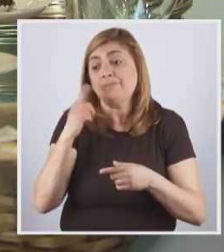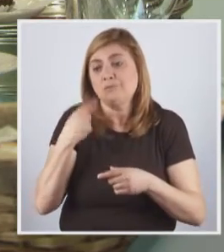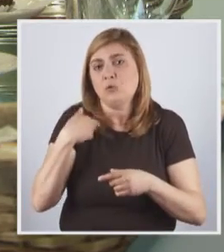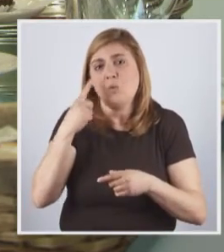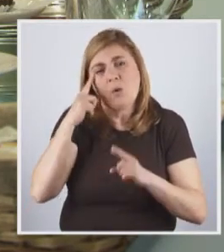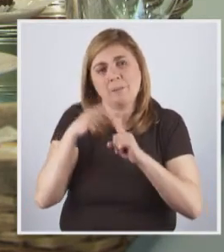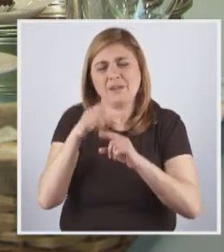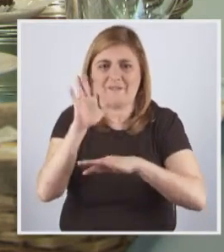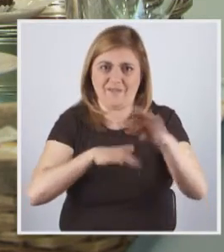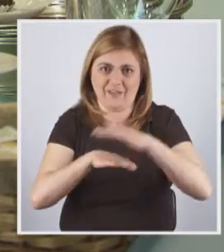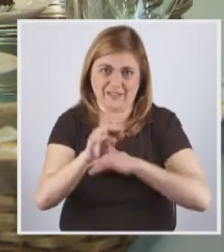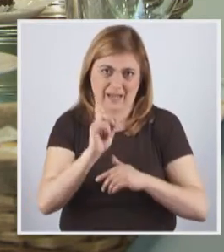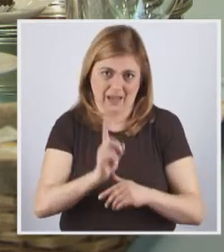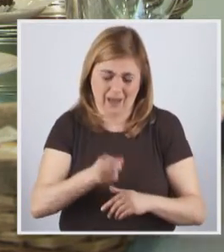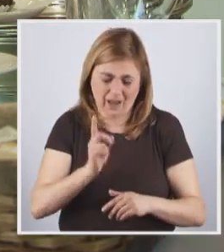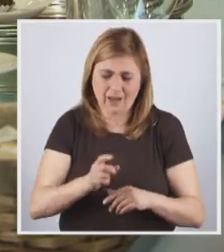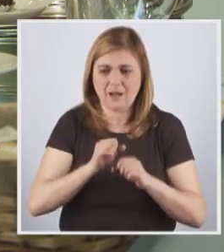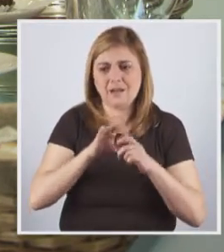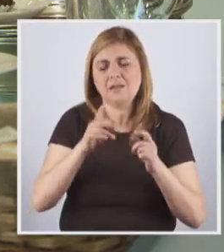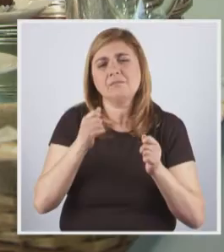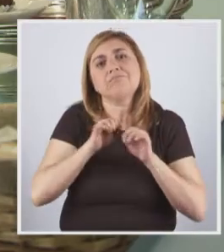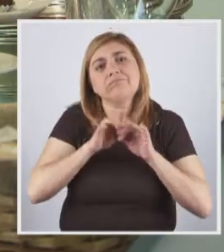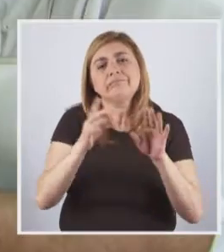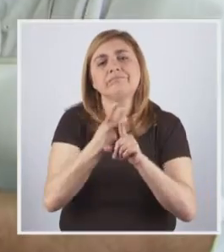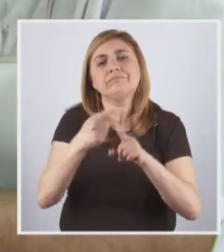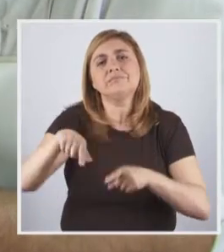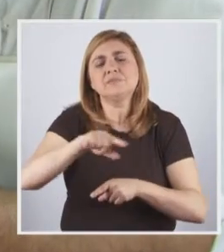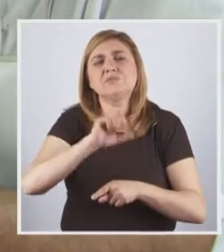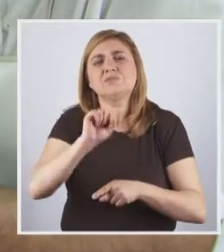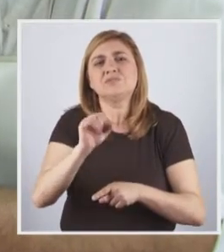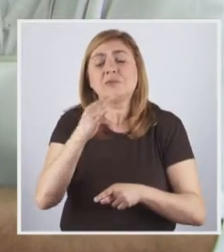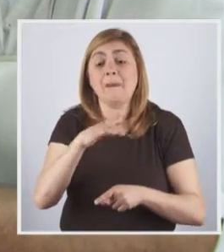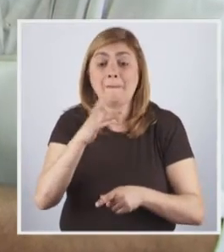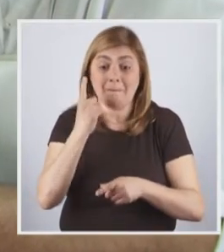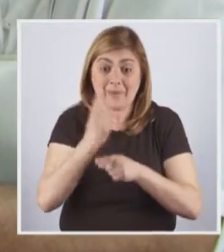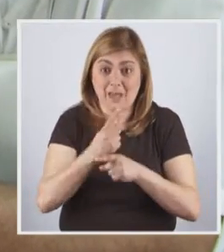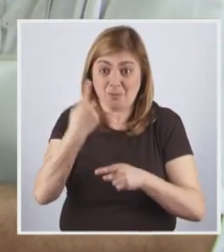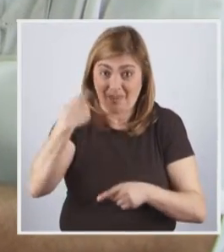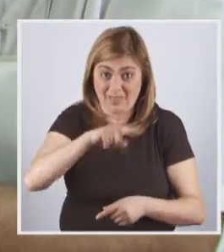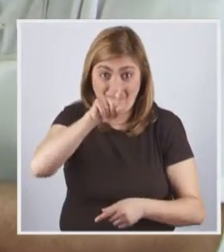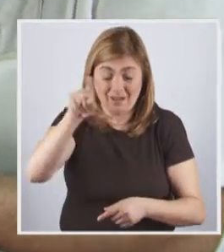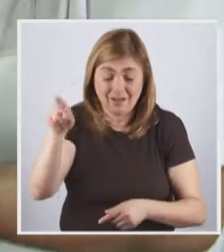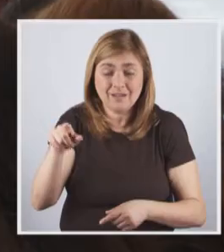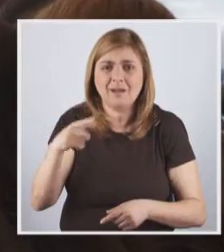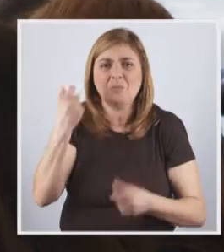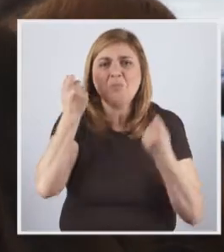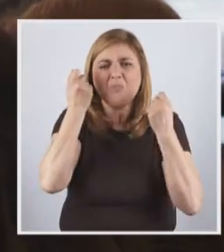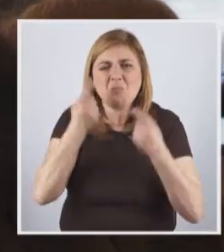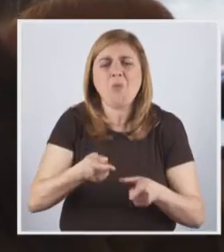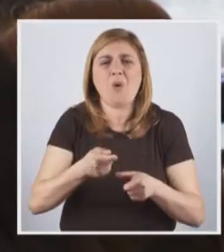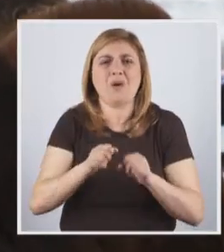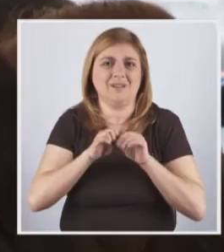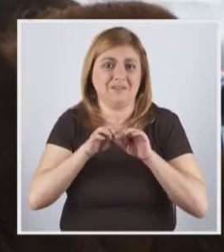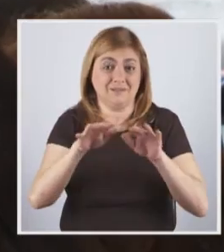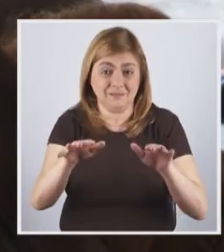fazer em conjunto com o meu colega do emprego, até para melhorar algumas, mas é engraçado que mesmo aquelas que existem estão pouco divulgadas.